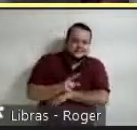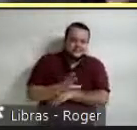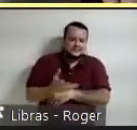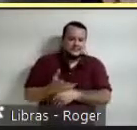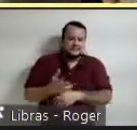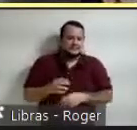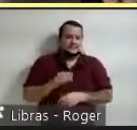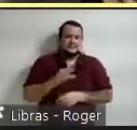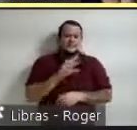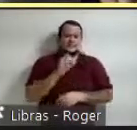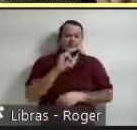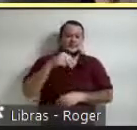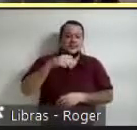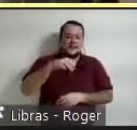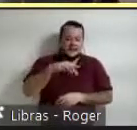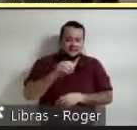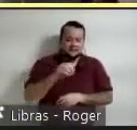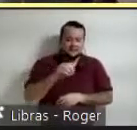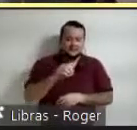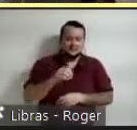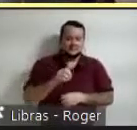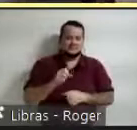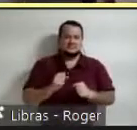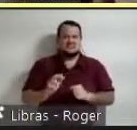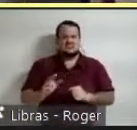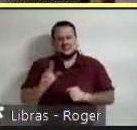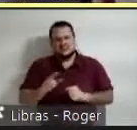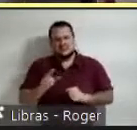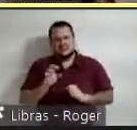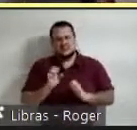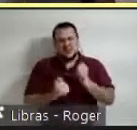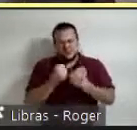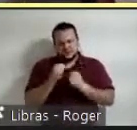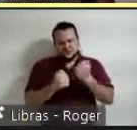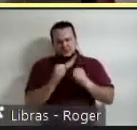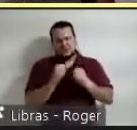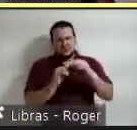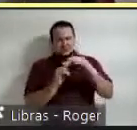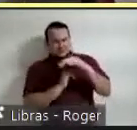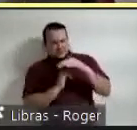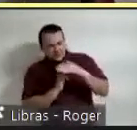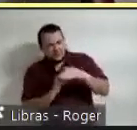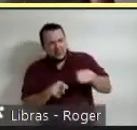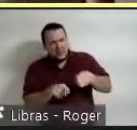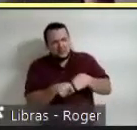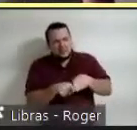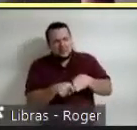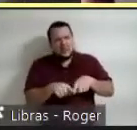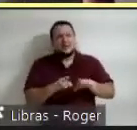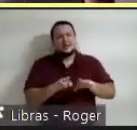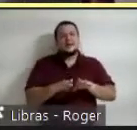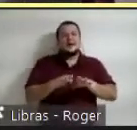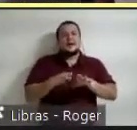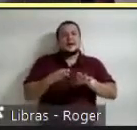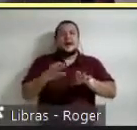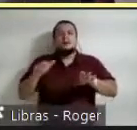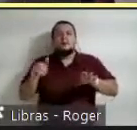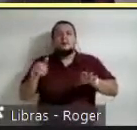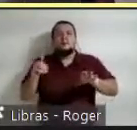em âmbitos industriais como institucional em lo que había novas oportunidades de negocios para a industria de la madeira.